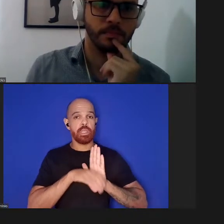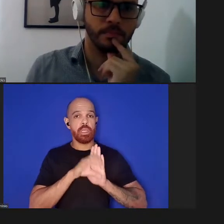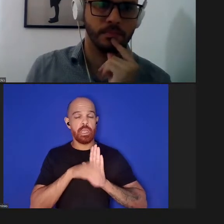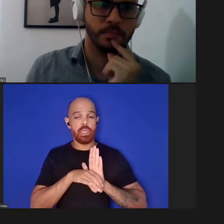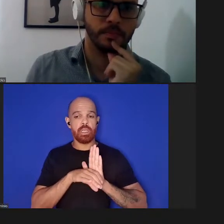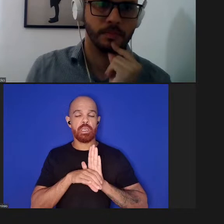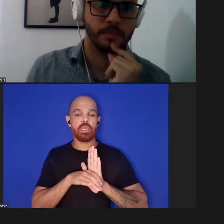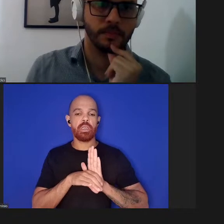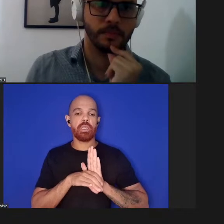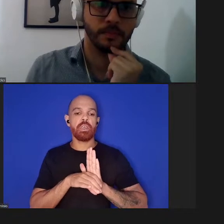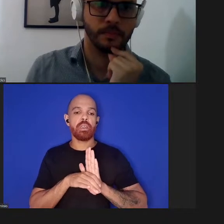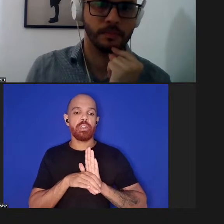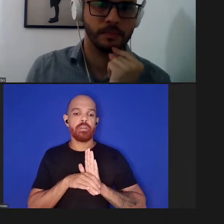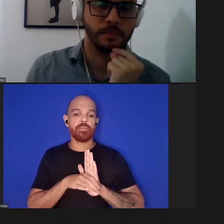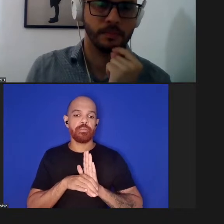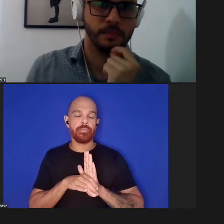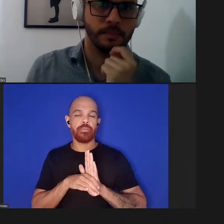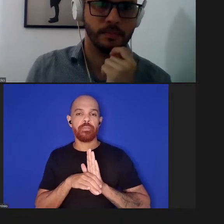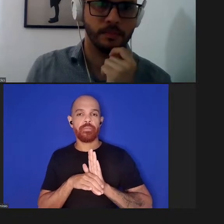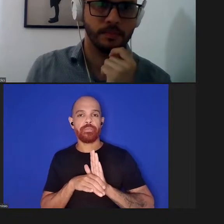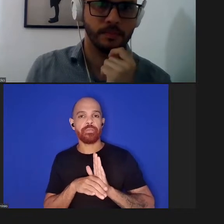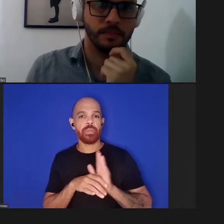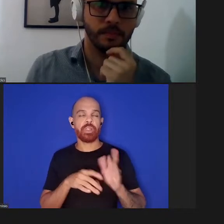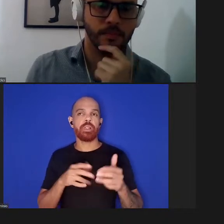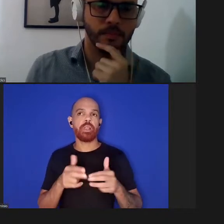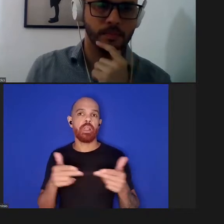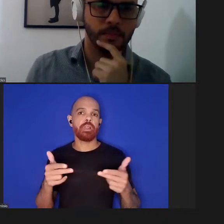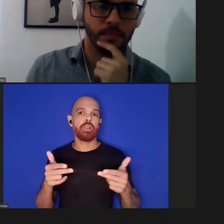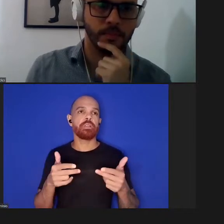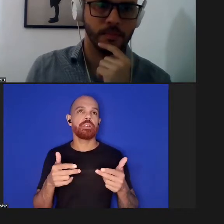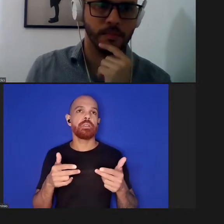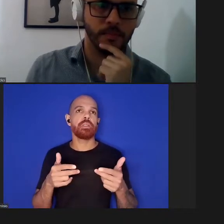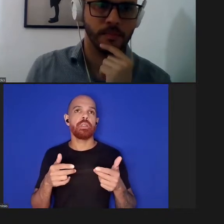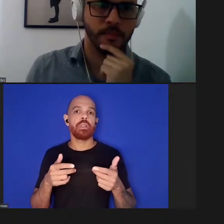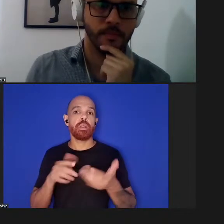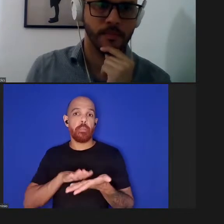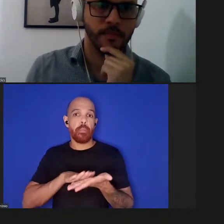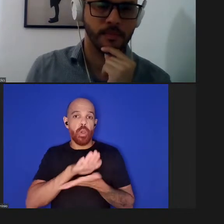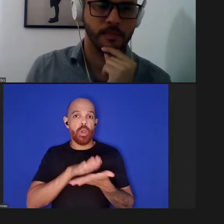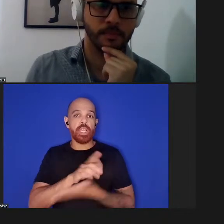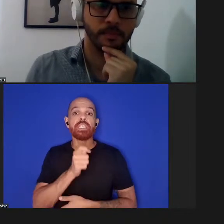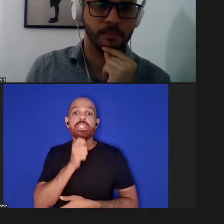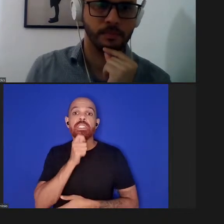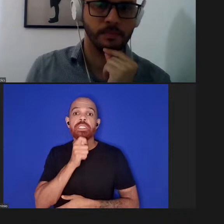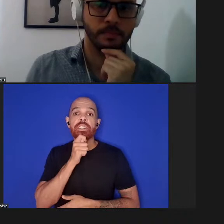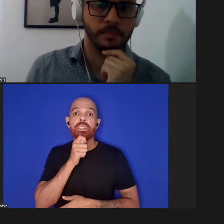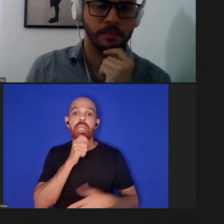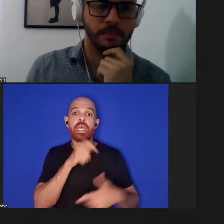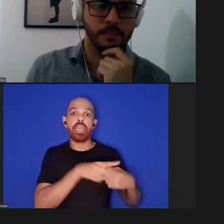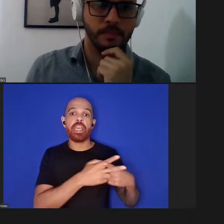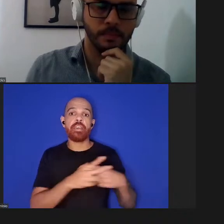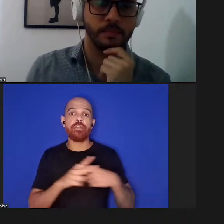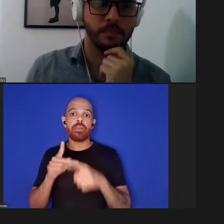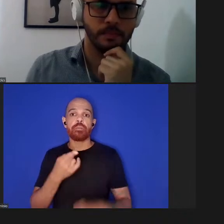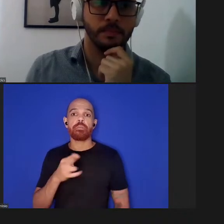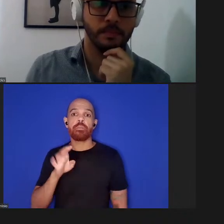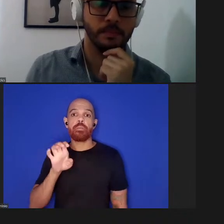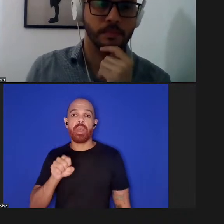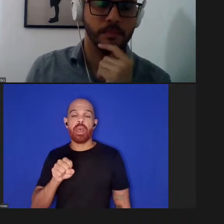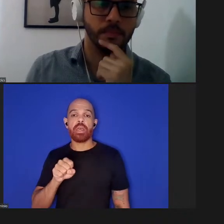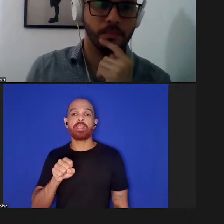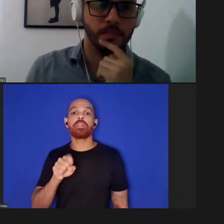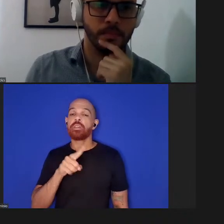que não de algo que não tem que tenha sido publicado sem ter sido realizado por pares foi uma coisa bastante